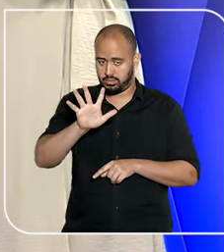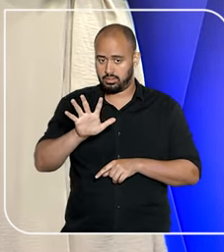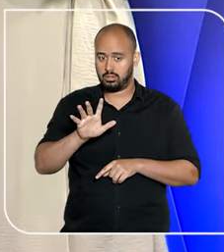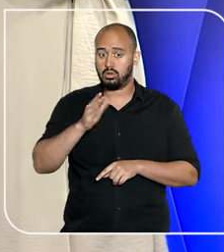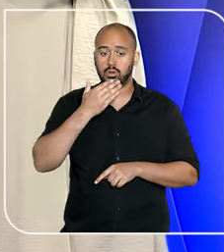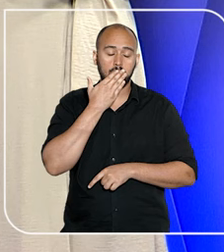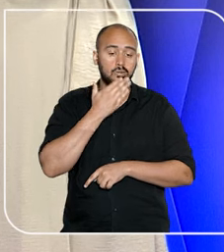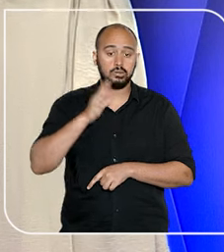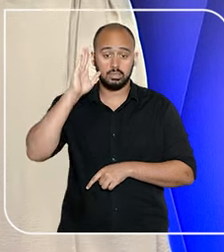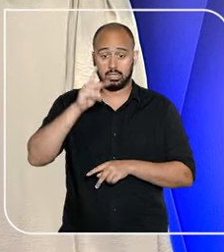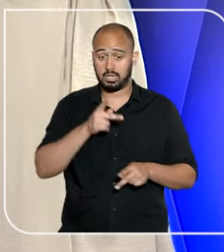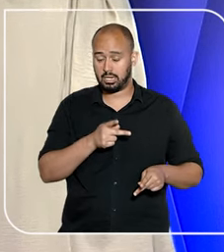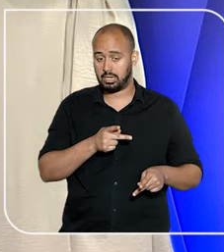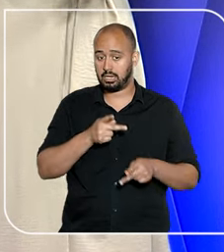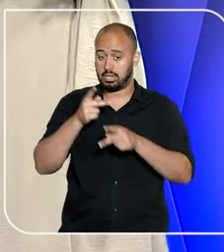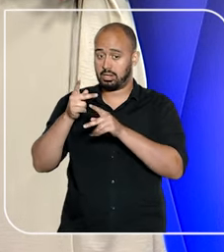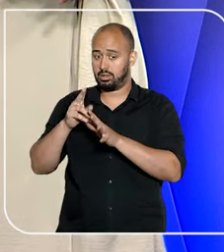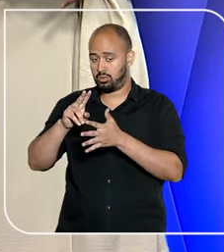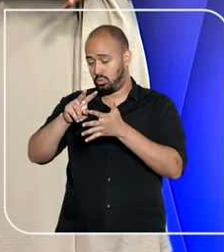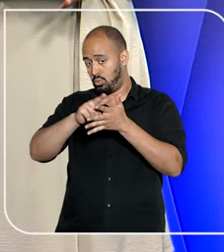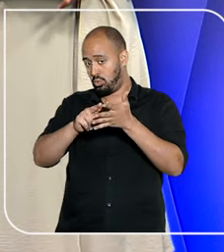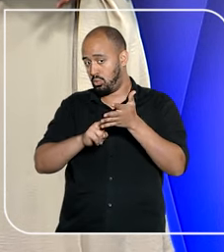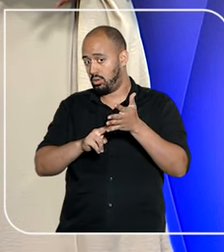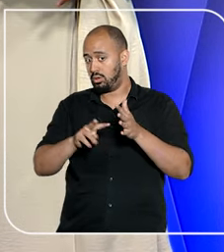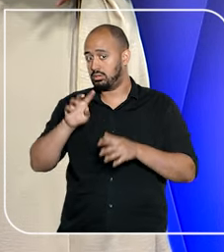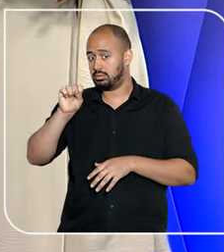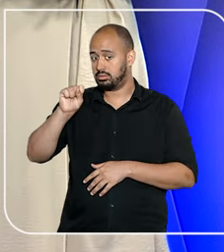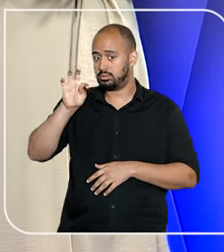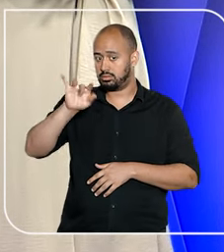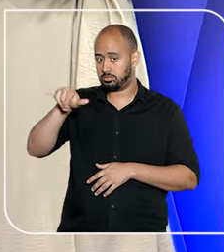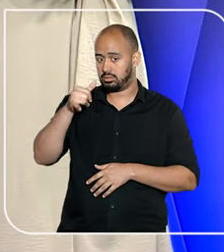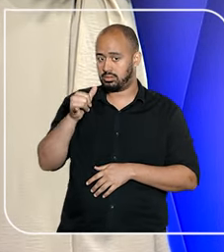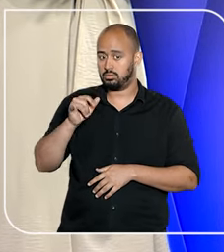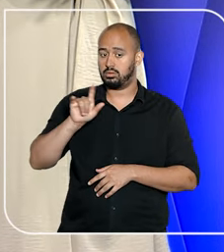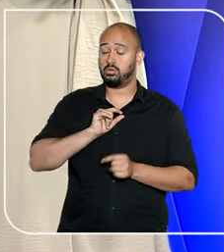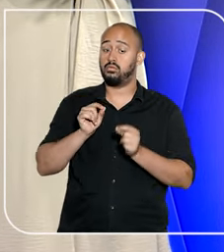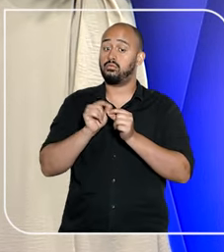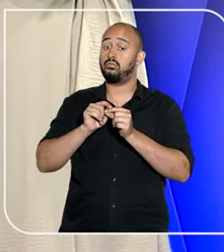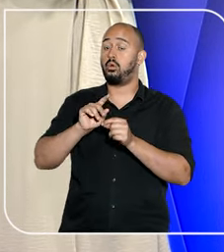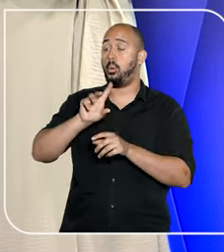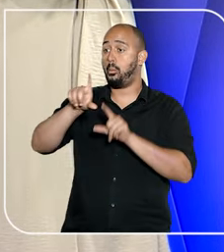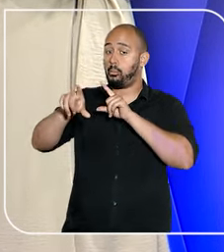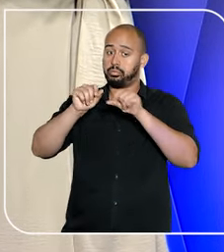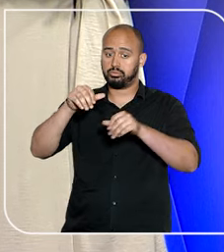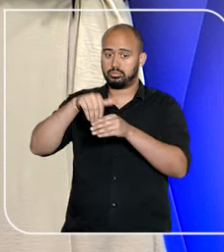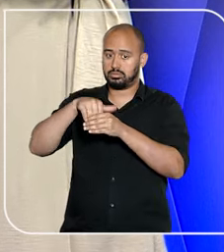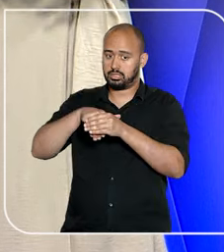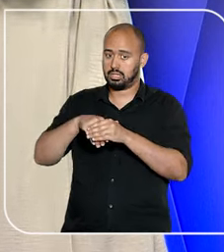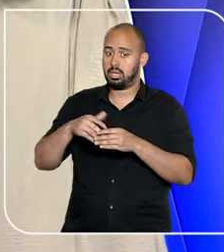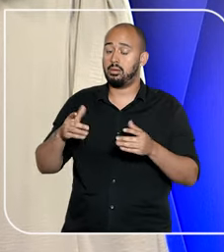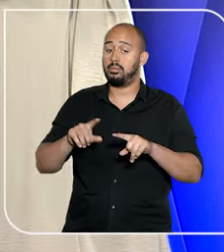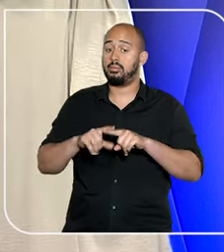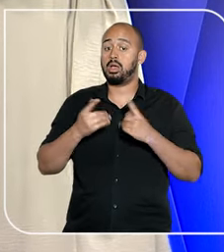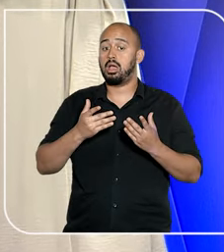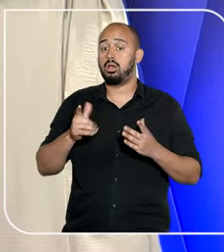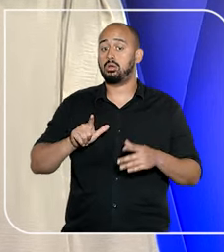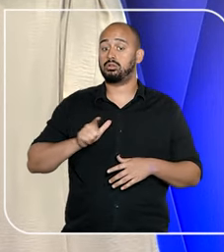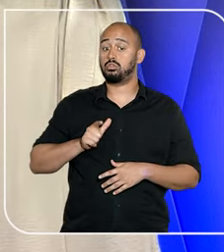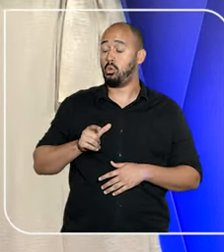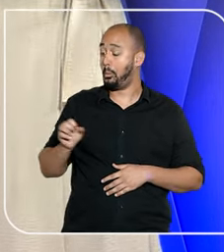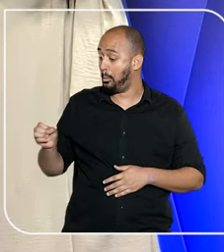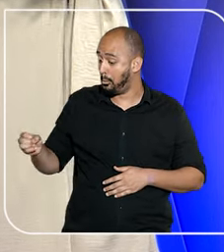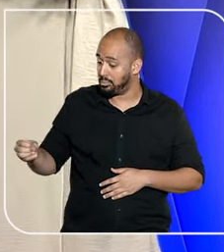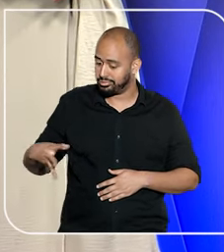Os candidatos que entram na lista do pleno do STJ são selecionados em uma sessão de votação, que desta